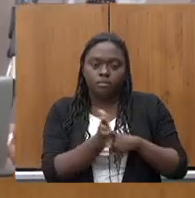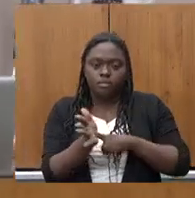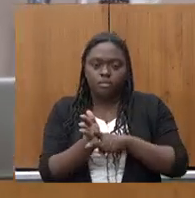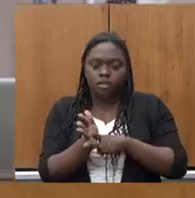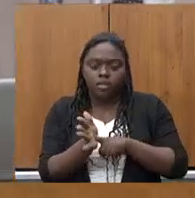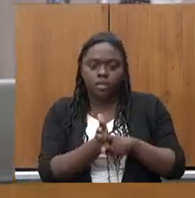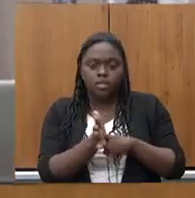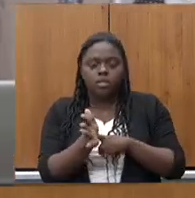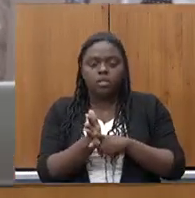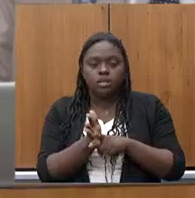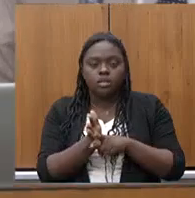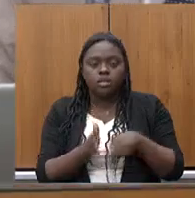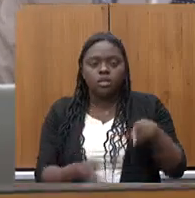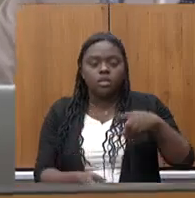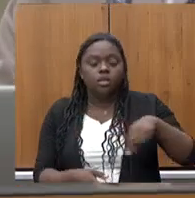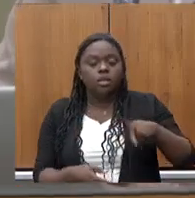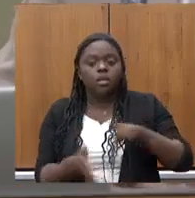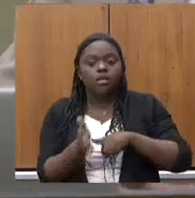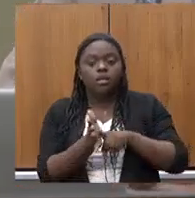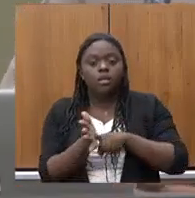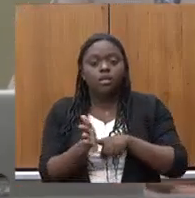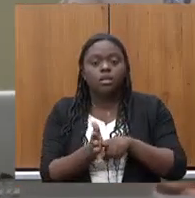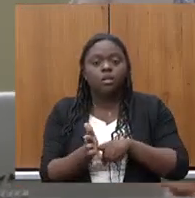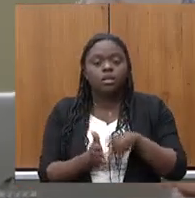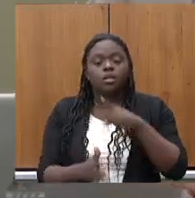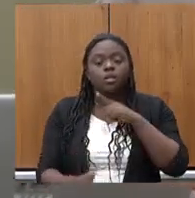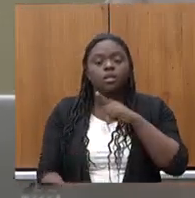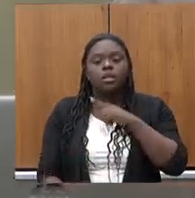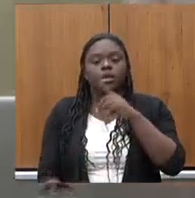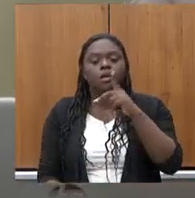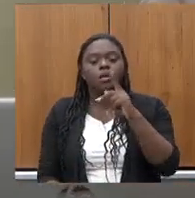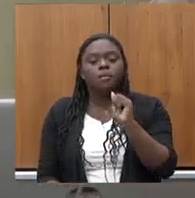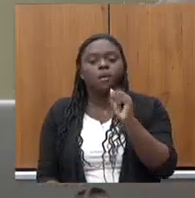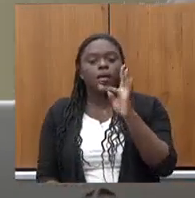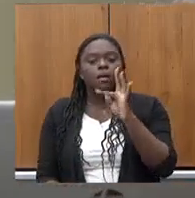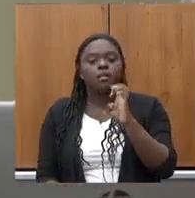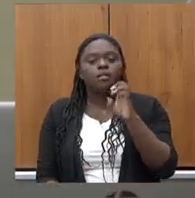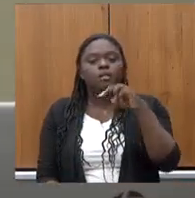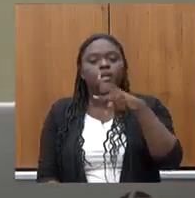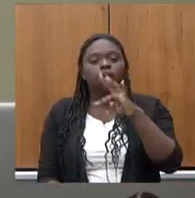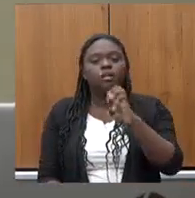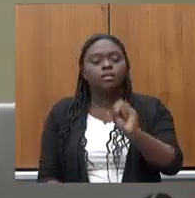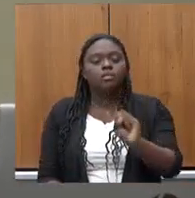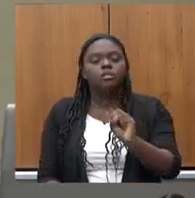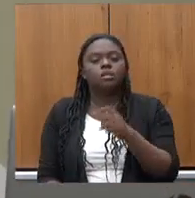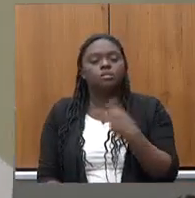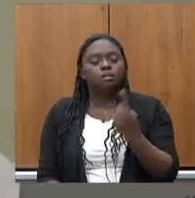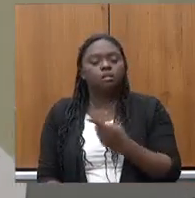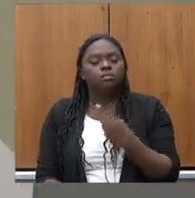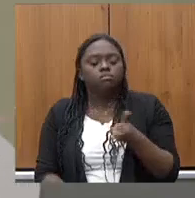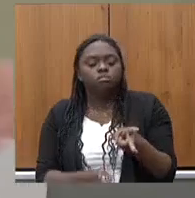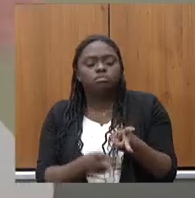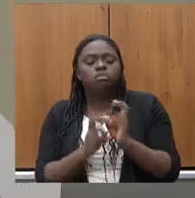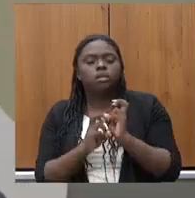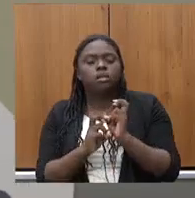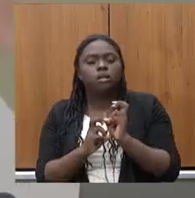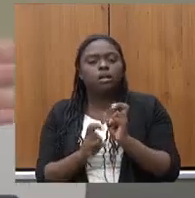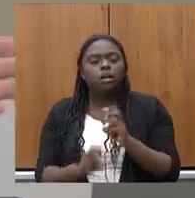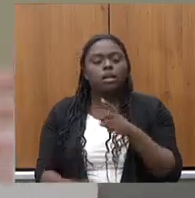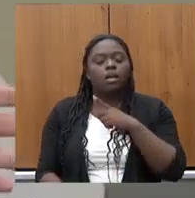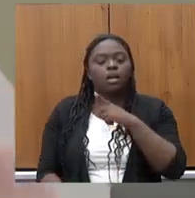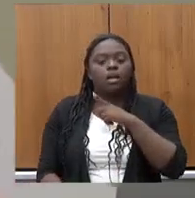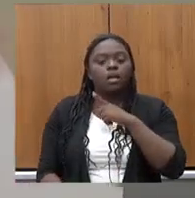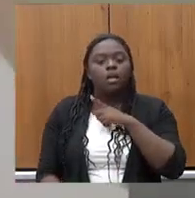nessas pesquisas elas costumam gerar patentes o que a gente identificou é que nós temos um